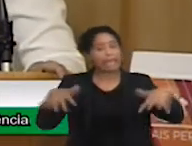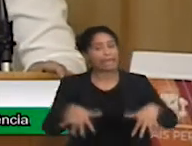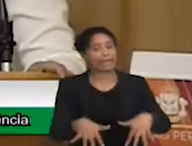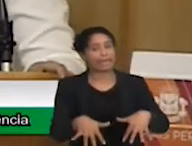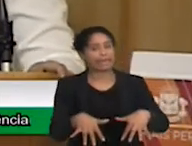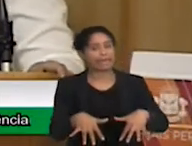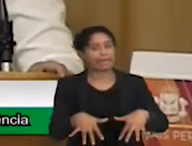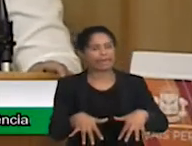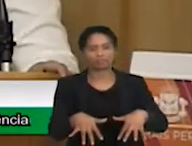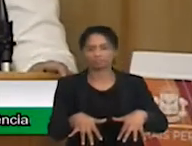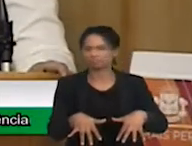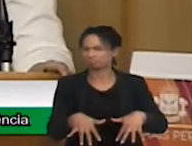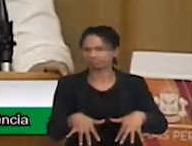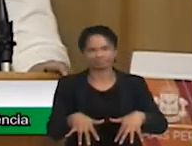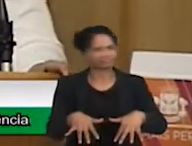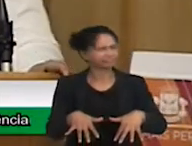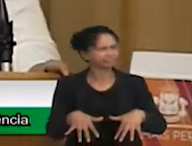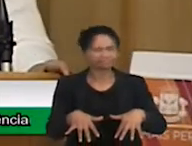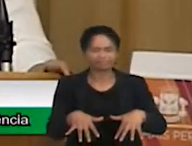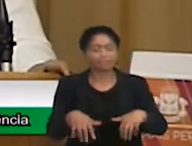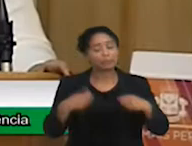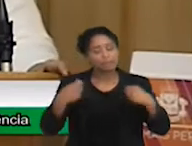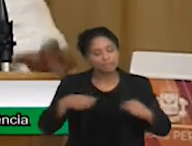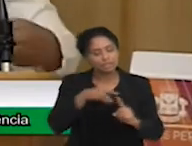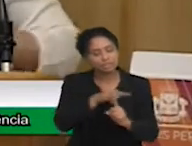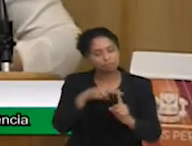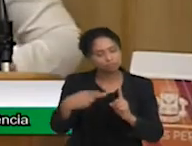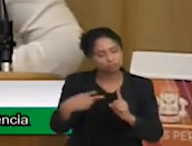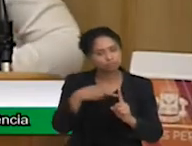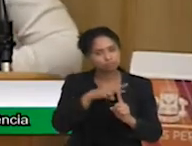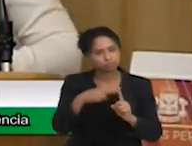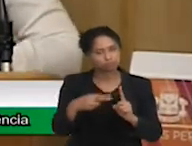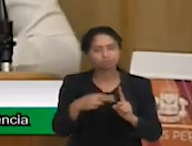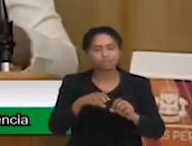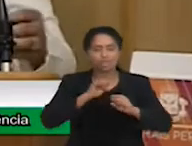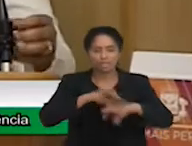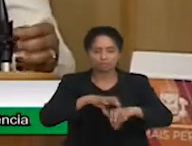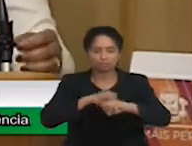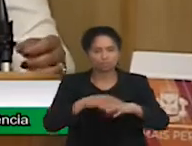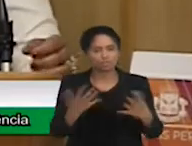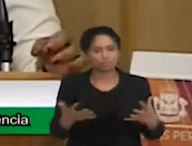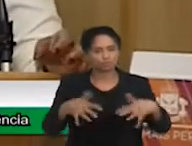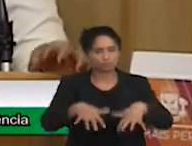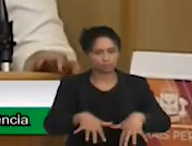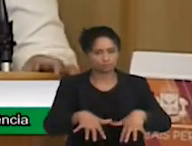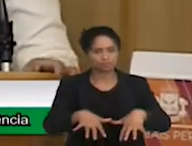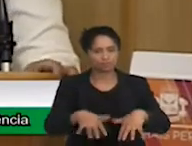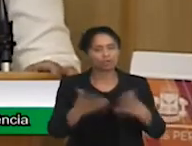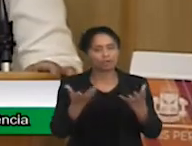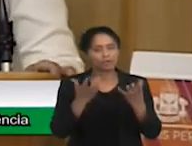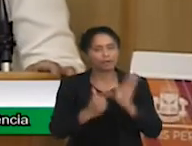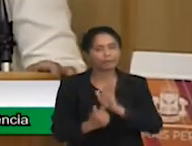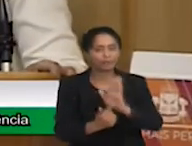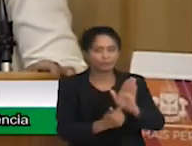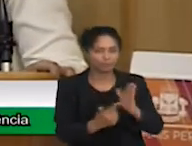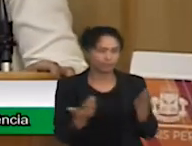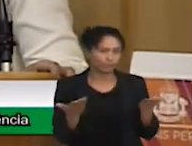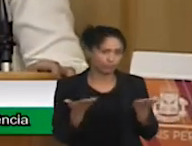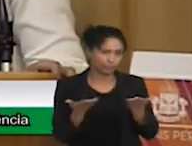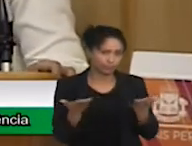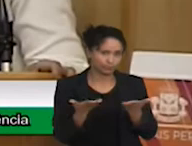ela tenha essa visão na perspectiva da educação inclusiva. E aí é isso que eu quero apresentar para vocês hoje, alguns